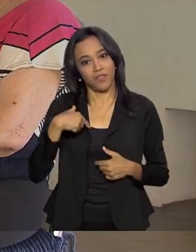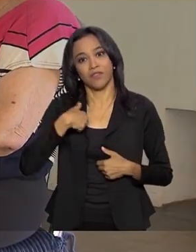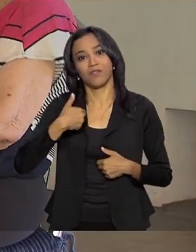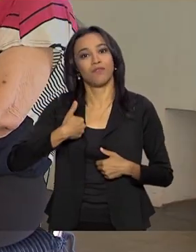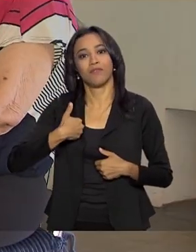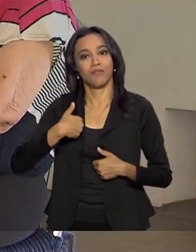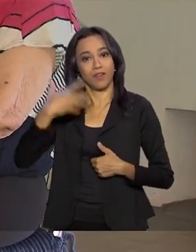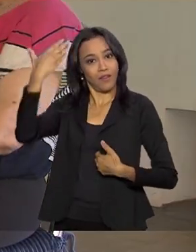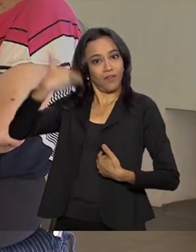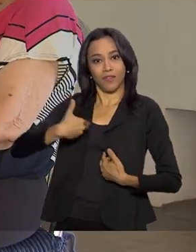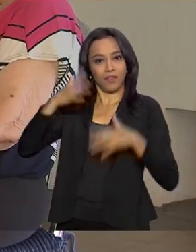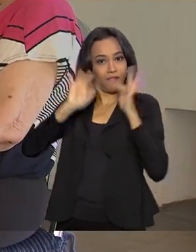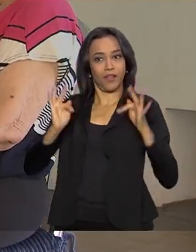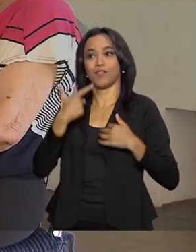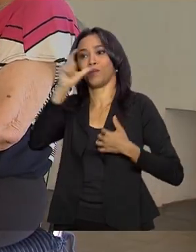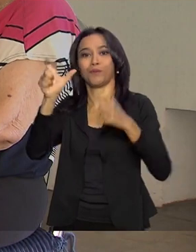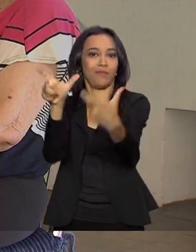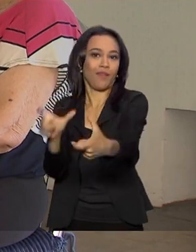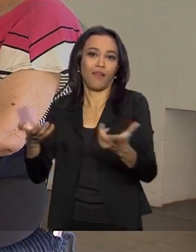lugar.